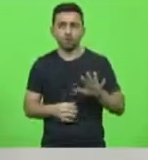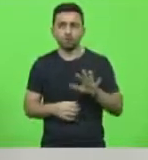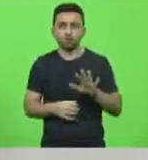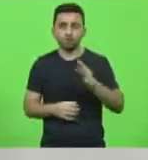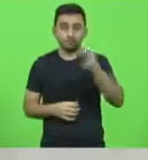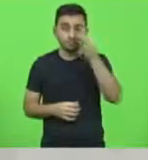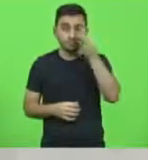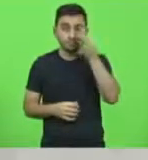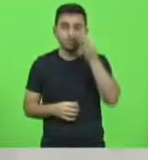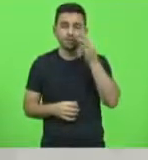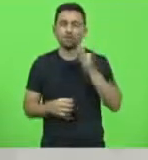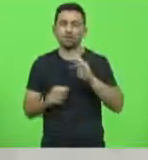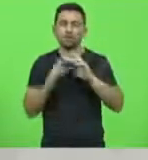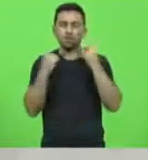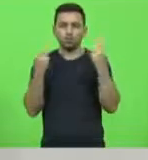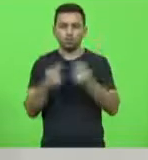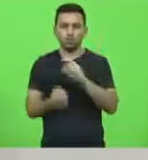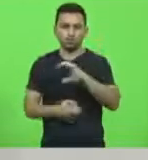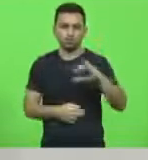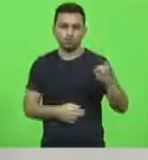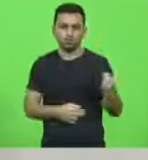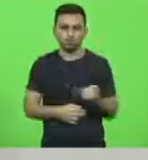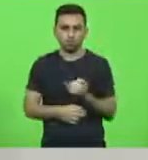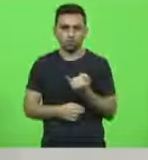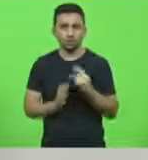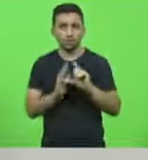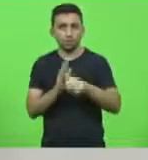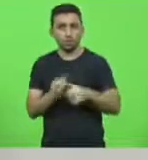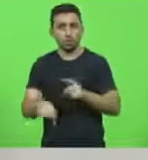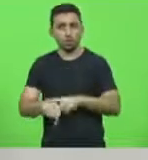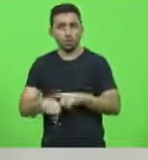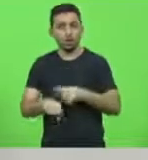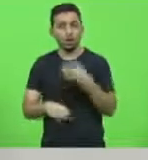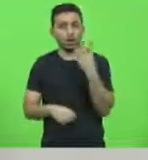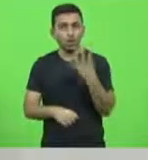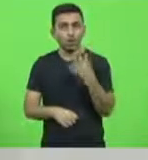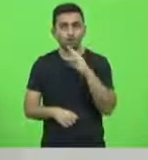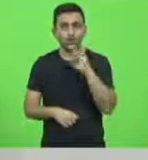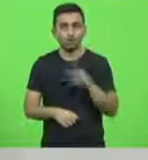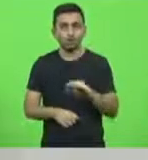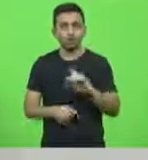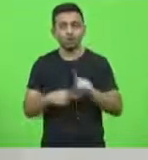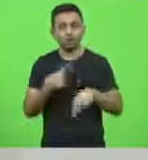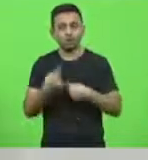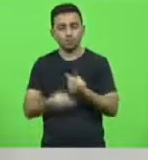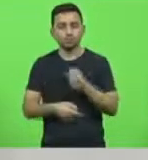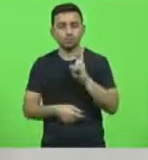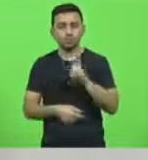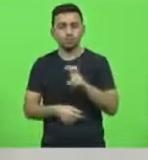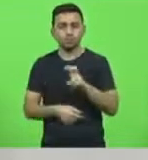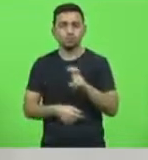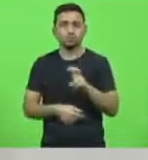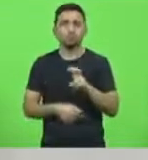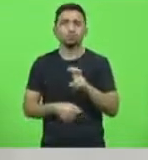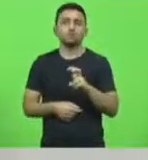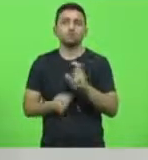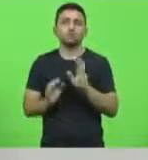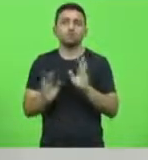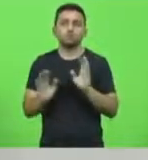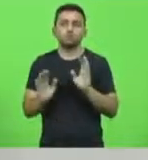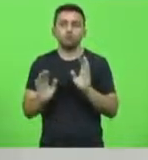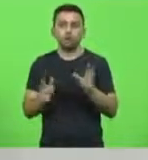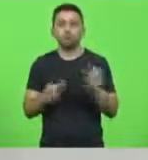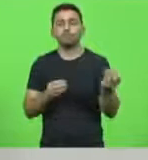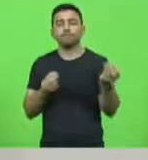reunião da Comissão de Constituição e Justiça, que seria realizada às 16 horas e às 17 horas a questão seria submetida ao